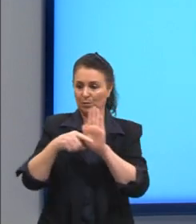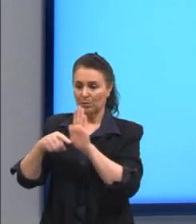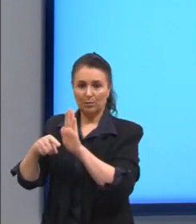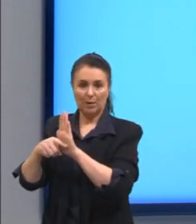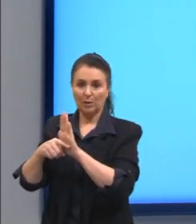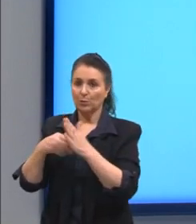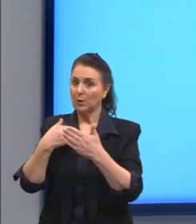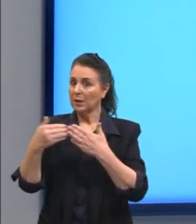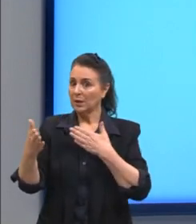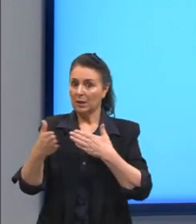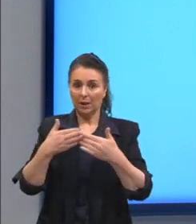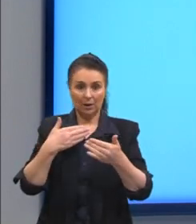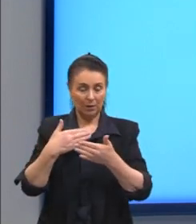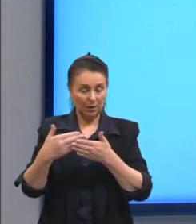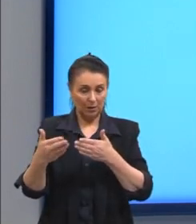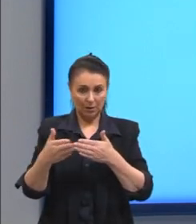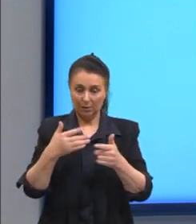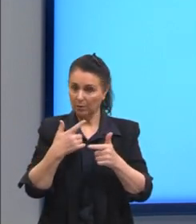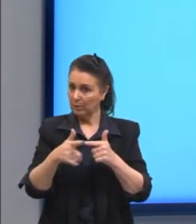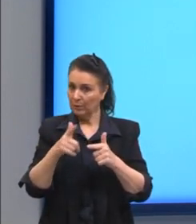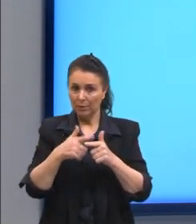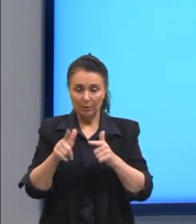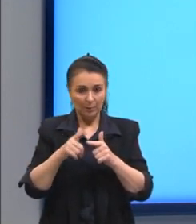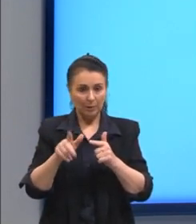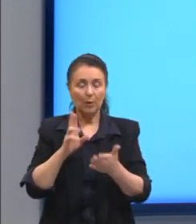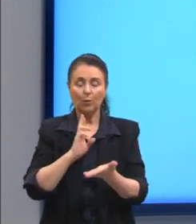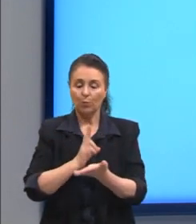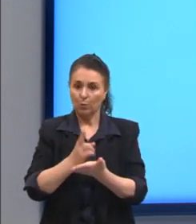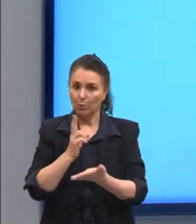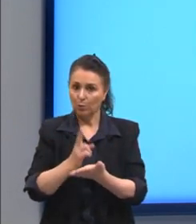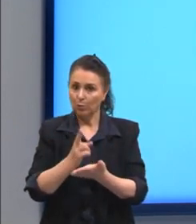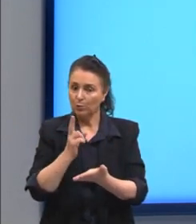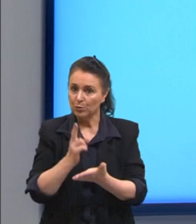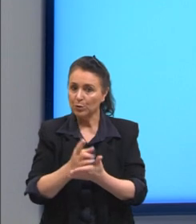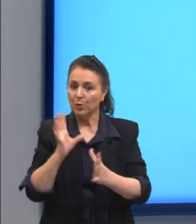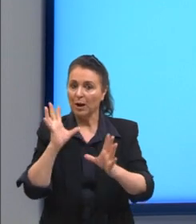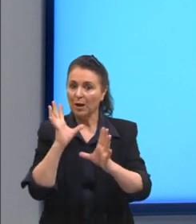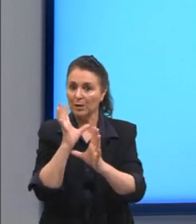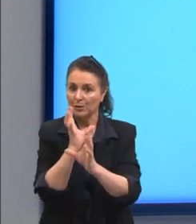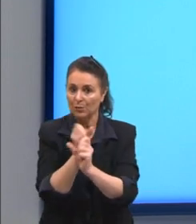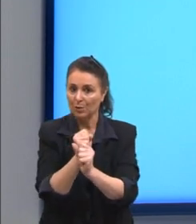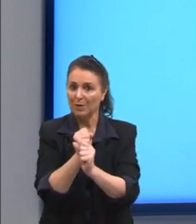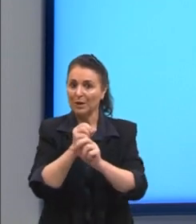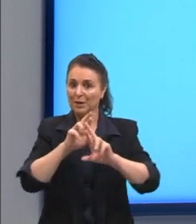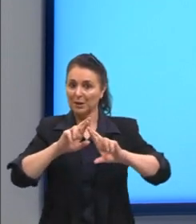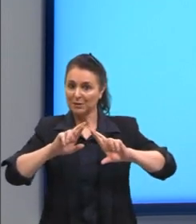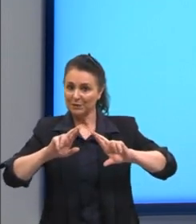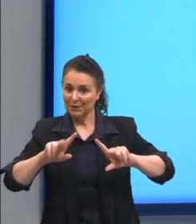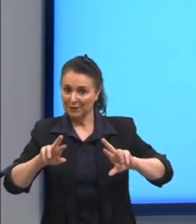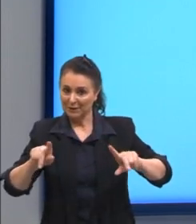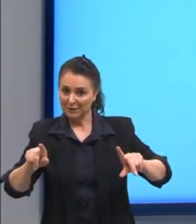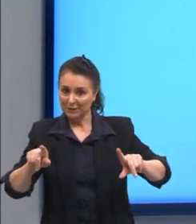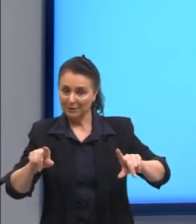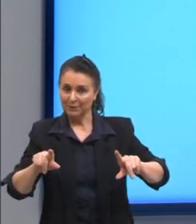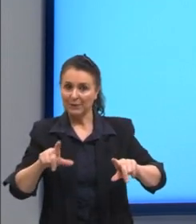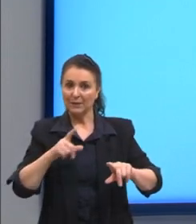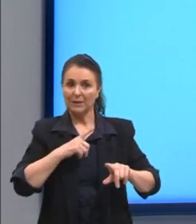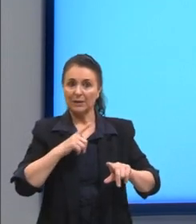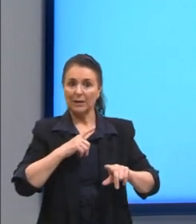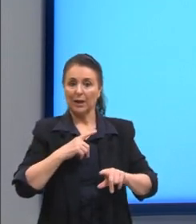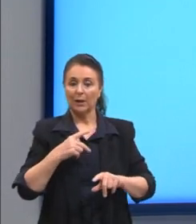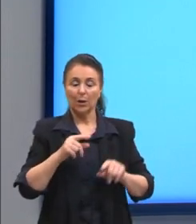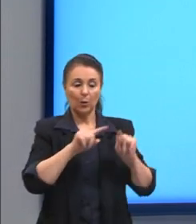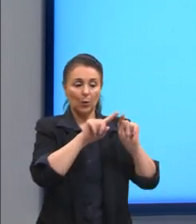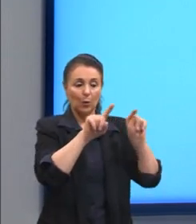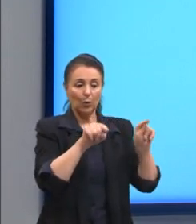não vai interferir né? continua sendo produto da soma pela diferença o que que nós temos né? em ambos os